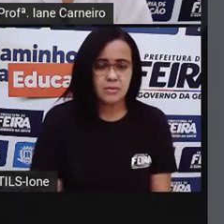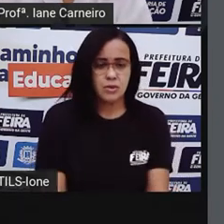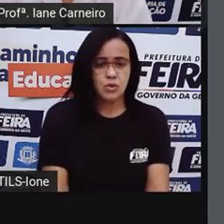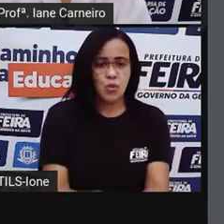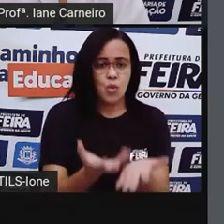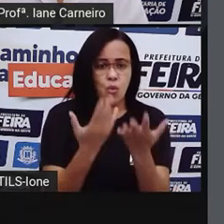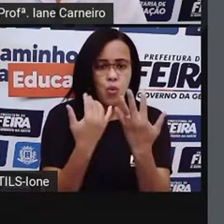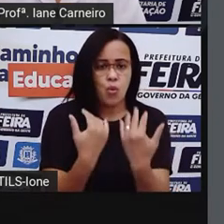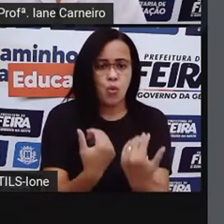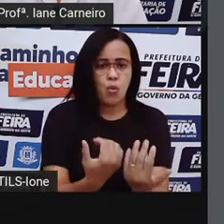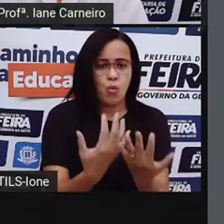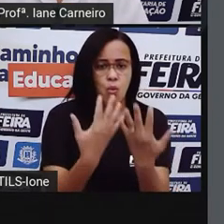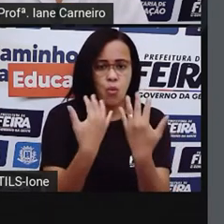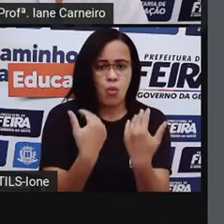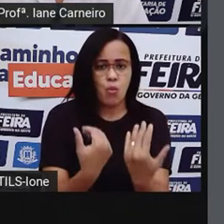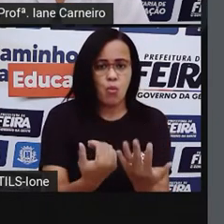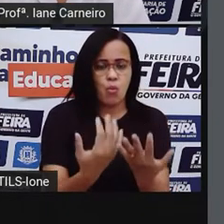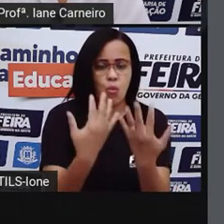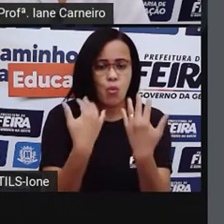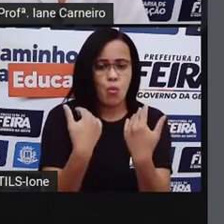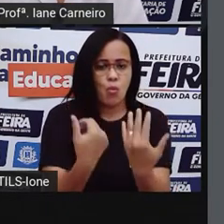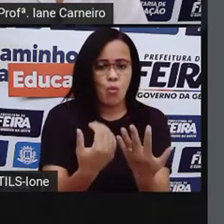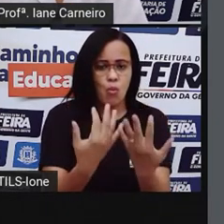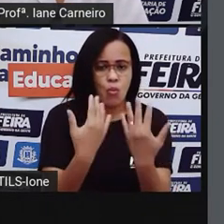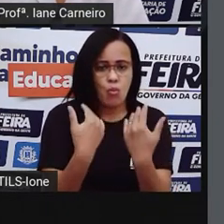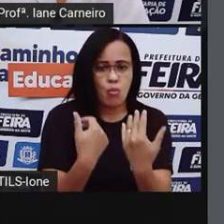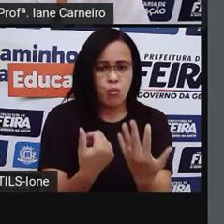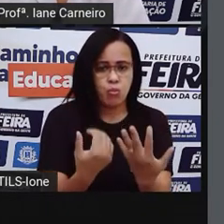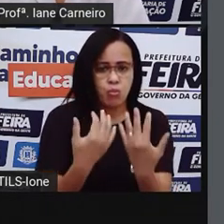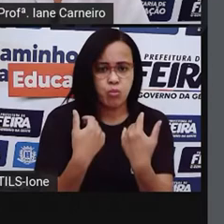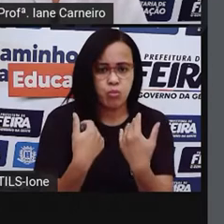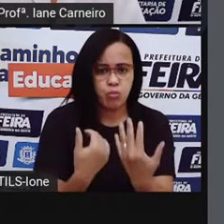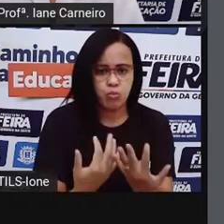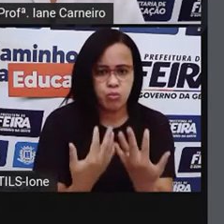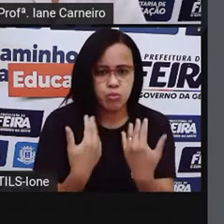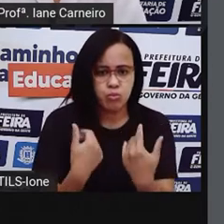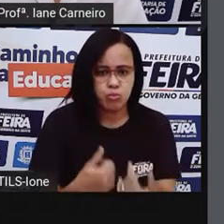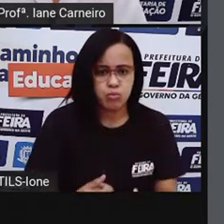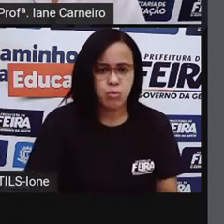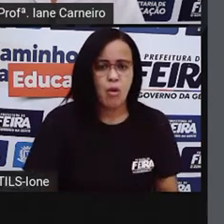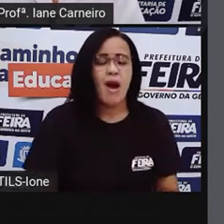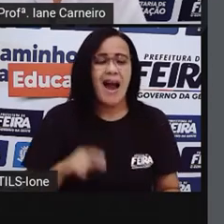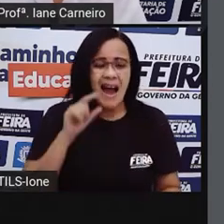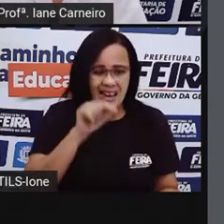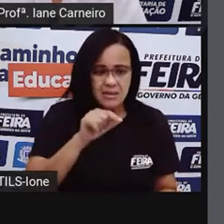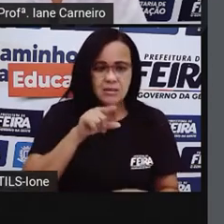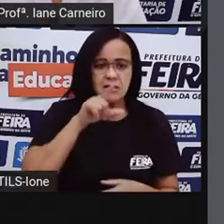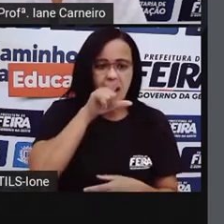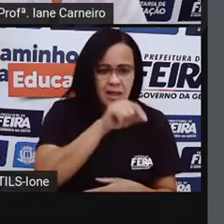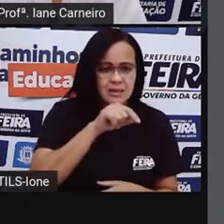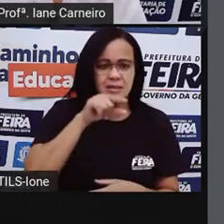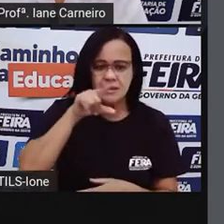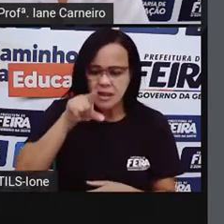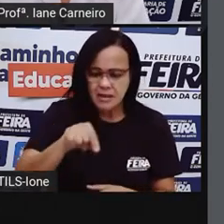Passava grande parte do dia a bicar as lagartas e os bichinhos nocivos a plantinho.